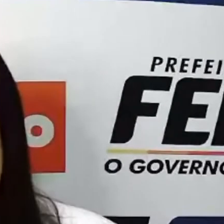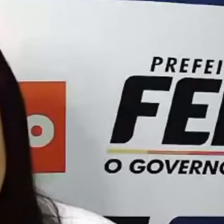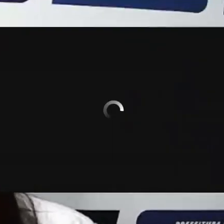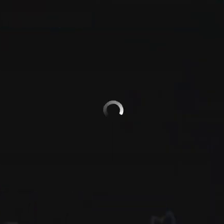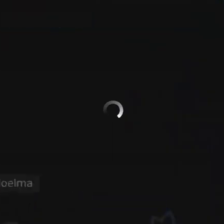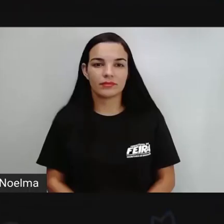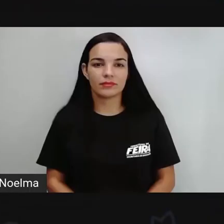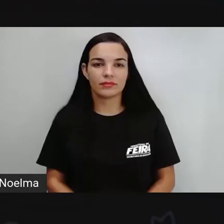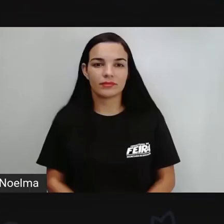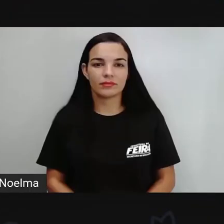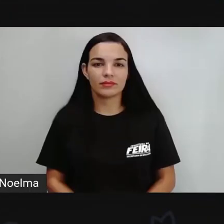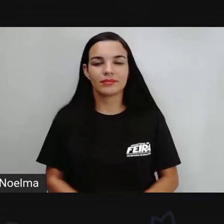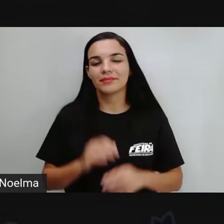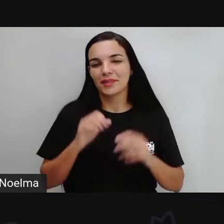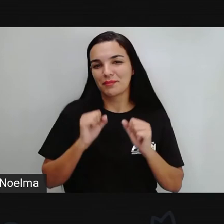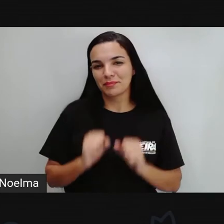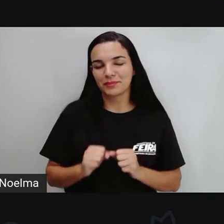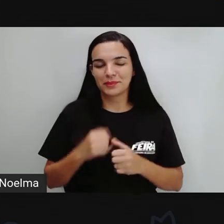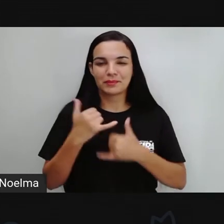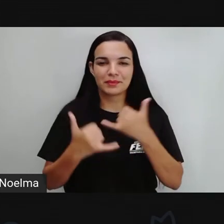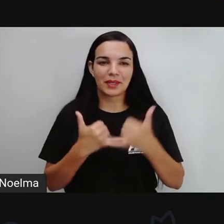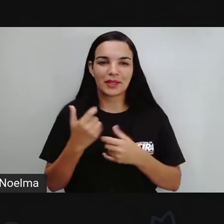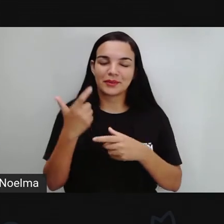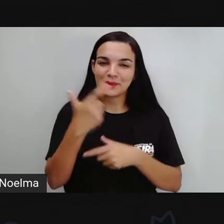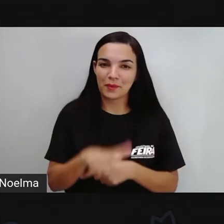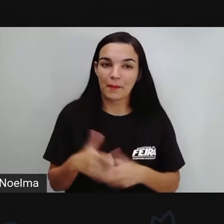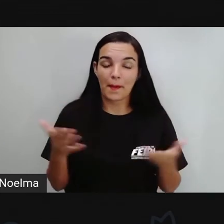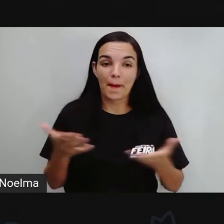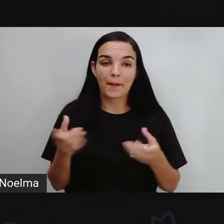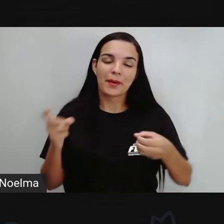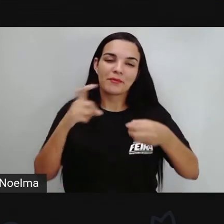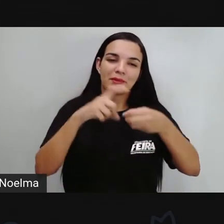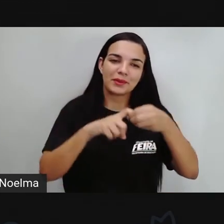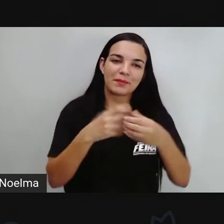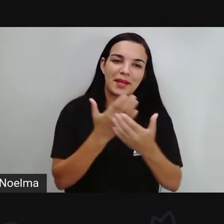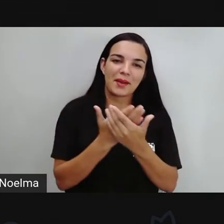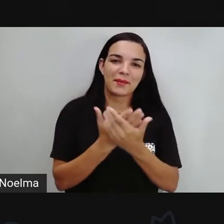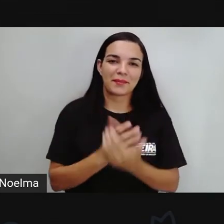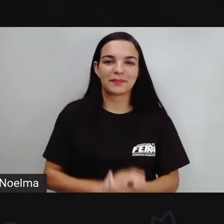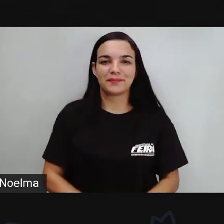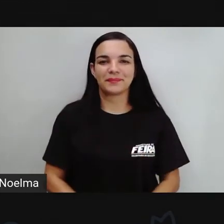quantas vezes quiser. Mas agora a prova vai voltar lá pra nossa aula.